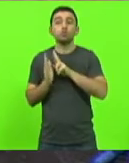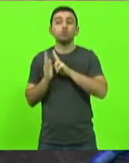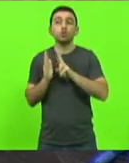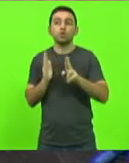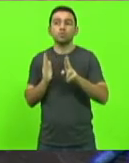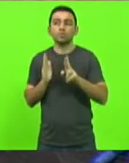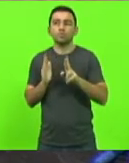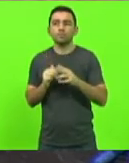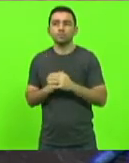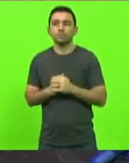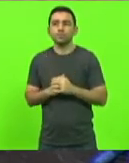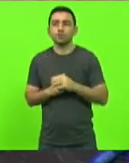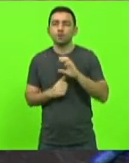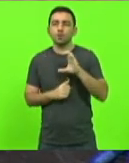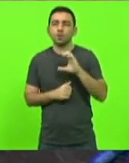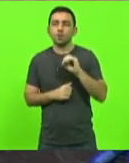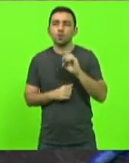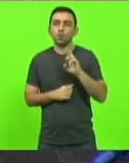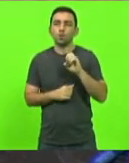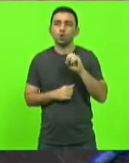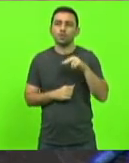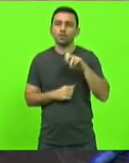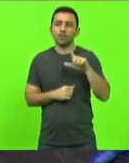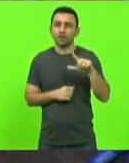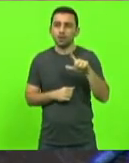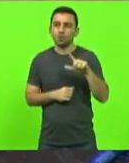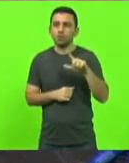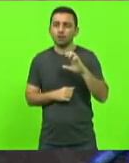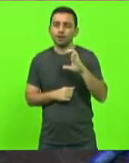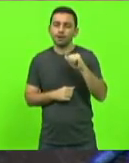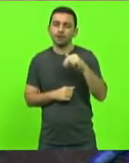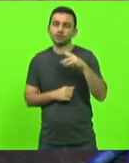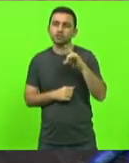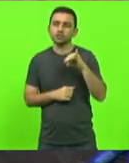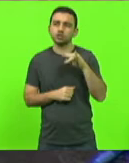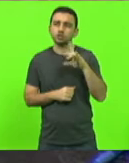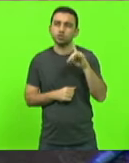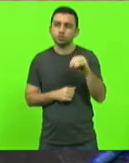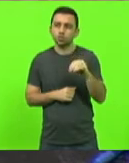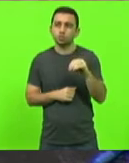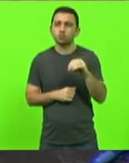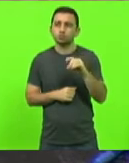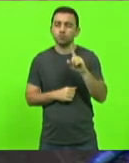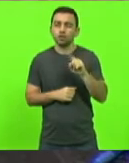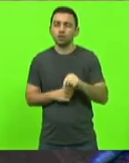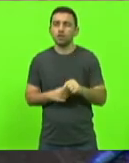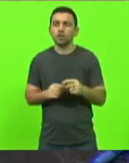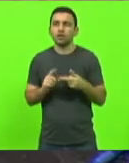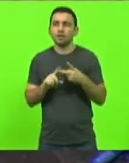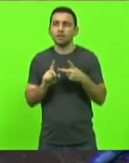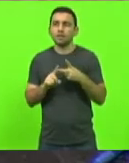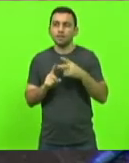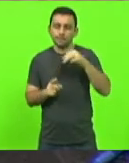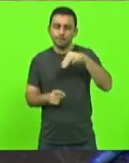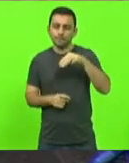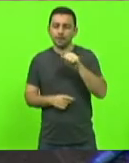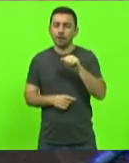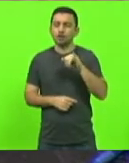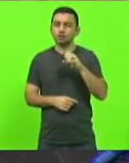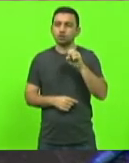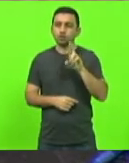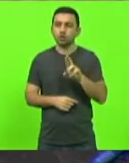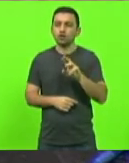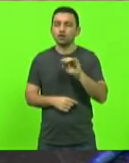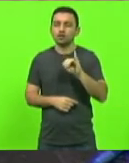Medalha Coronel Cândido Quintino Regis. Oficial. Medalha Major e Defonso Juvenal.